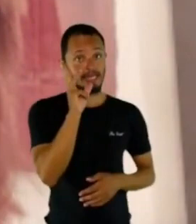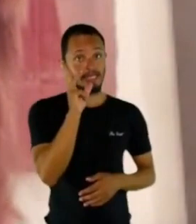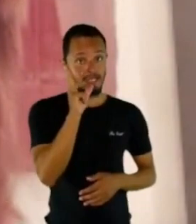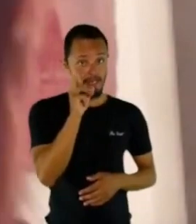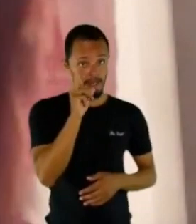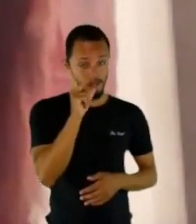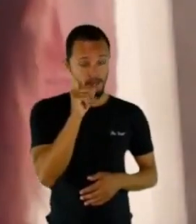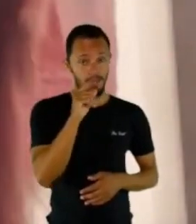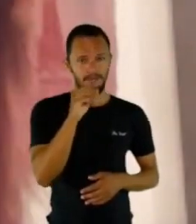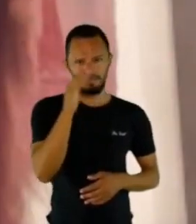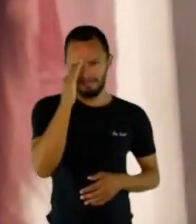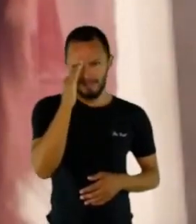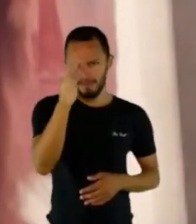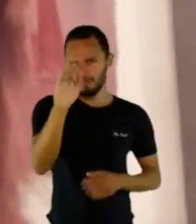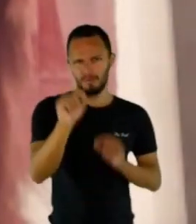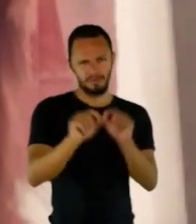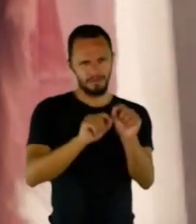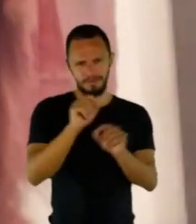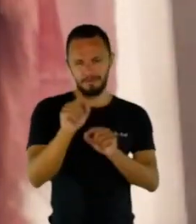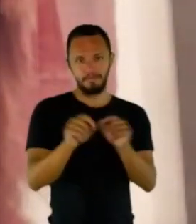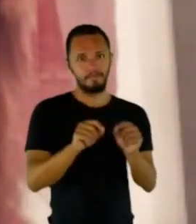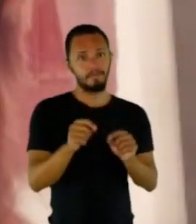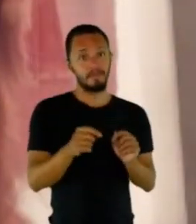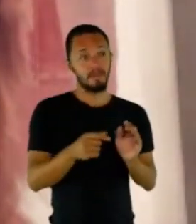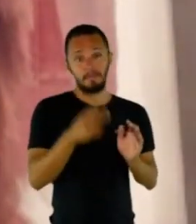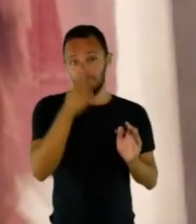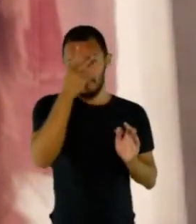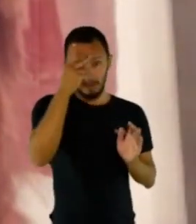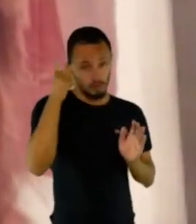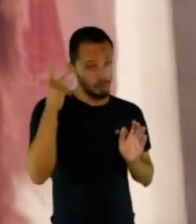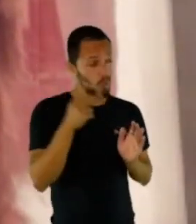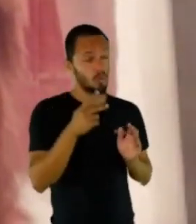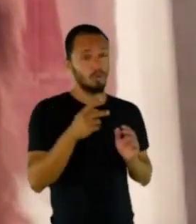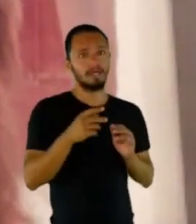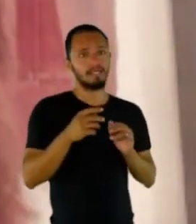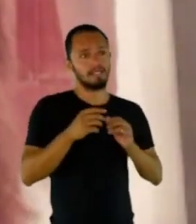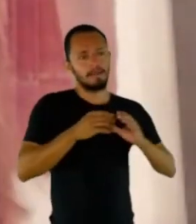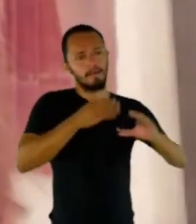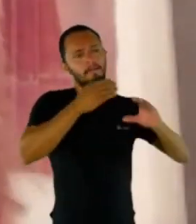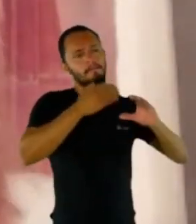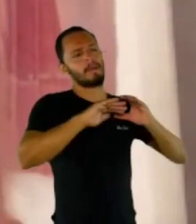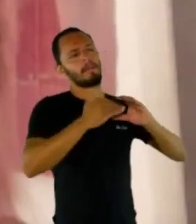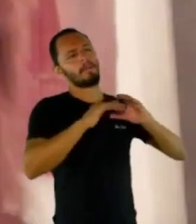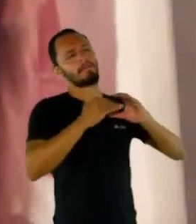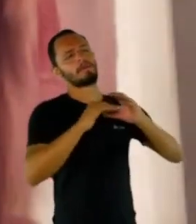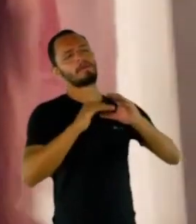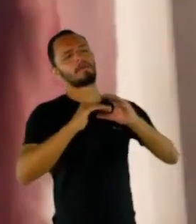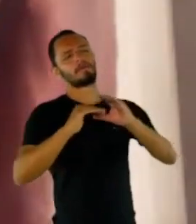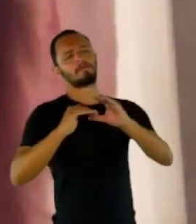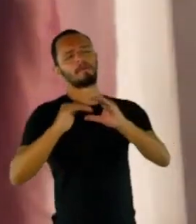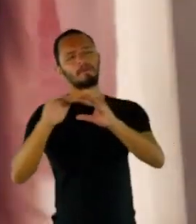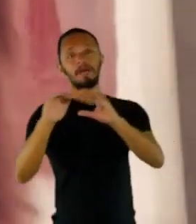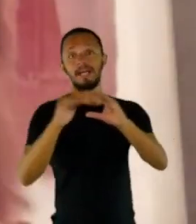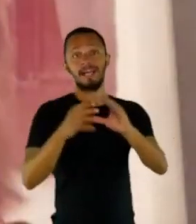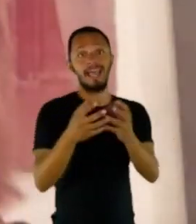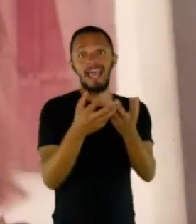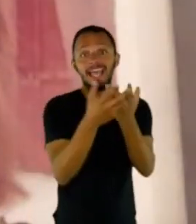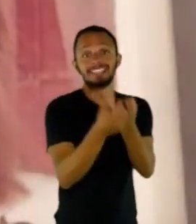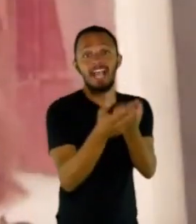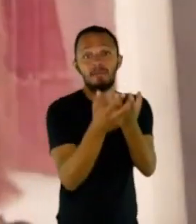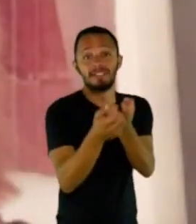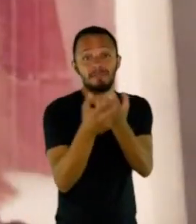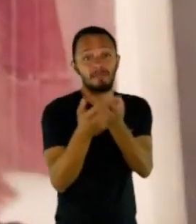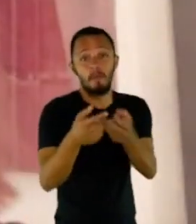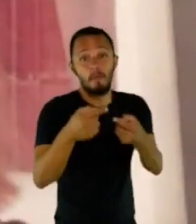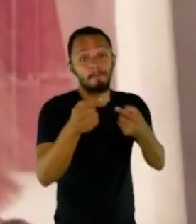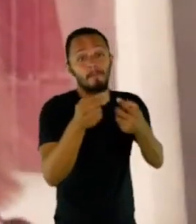porque as pessoas recebem muita coisa, né? Imagino que as editoras devem receber vários livros e separar o joio do livro vai